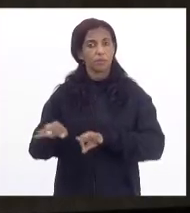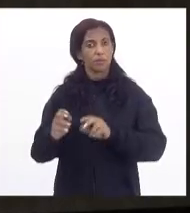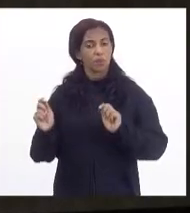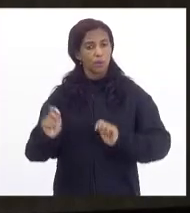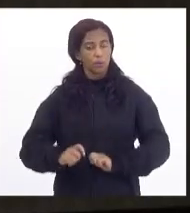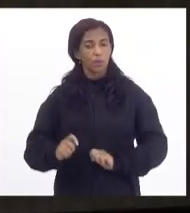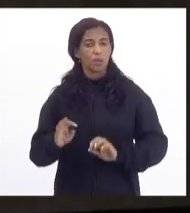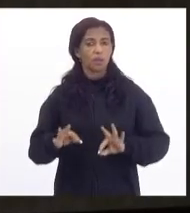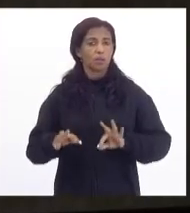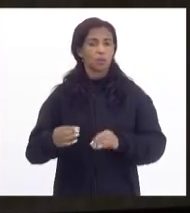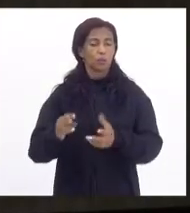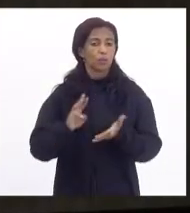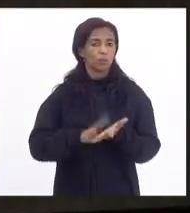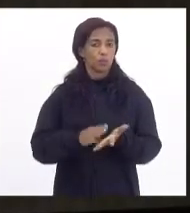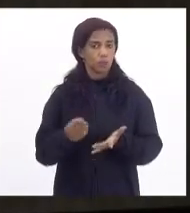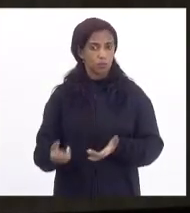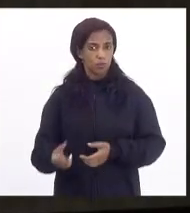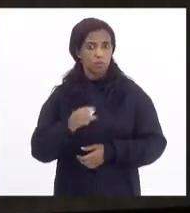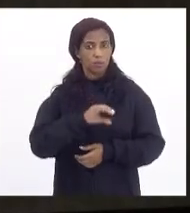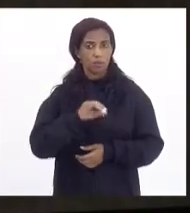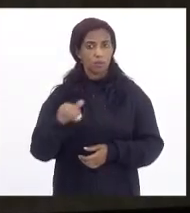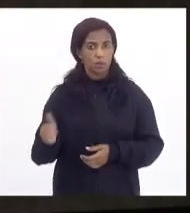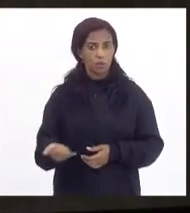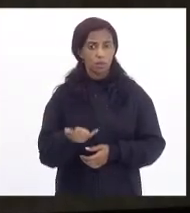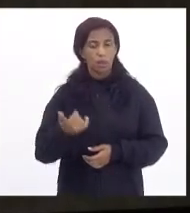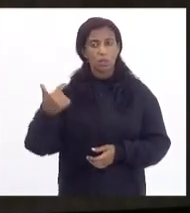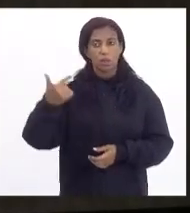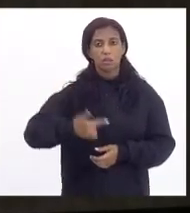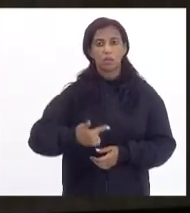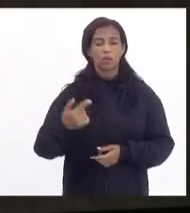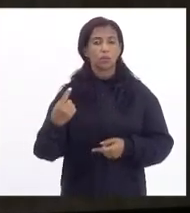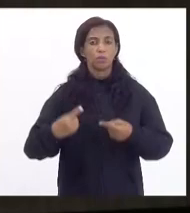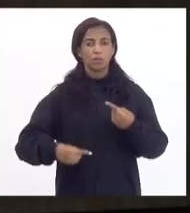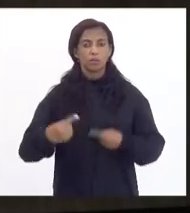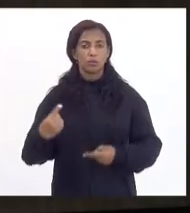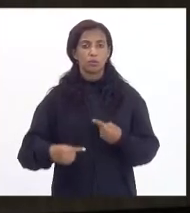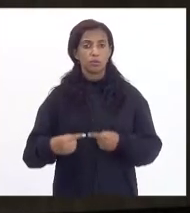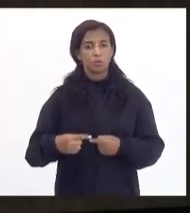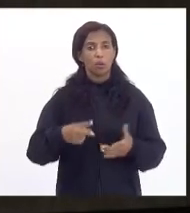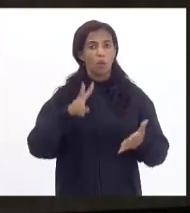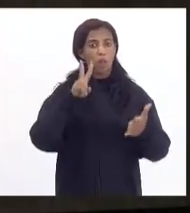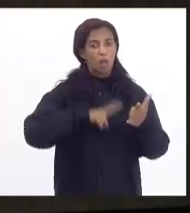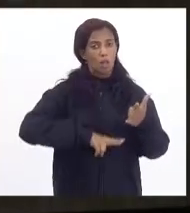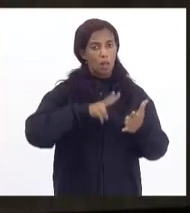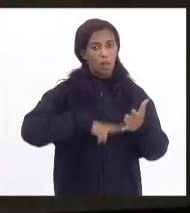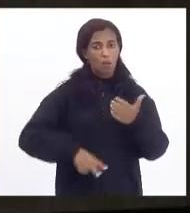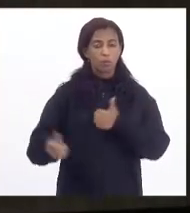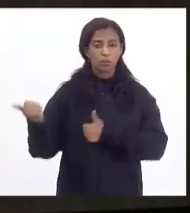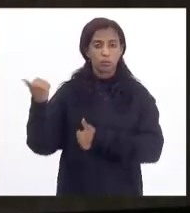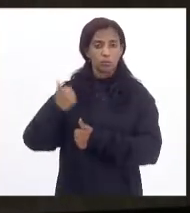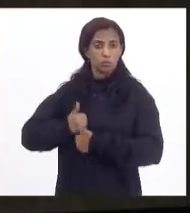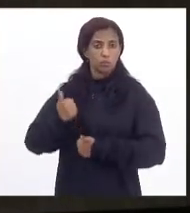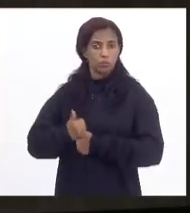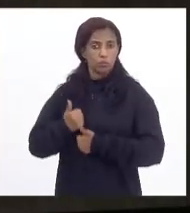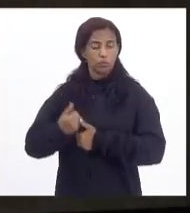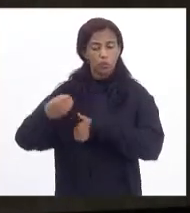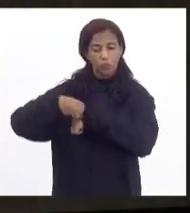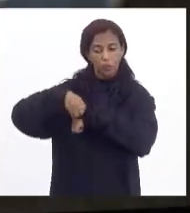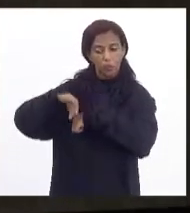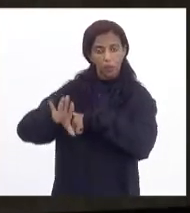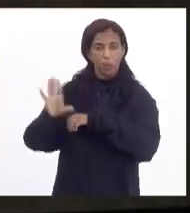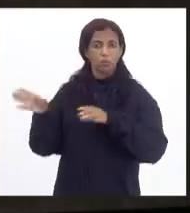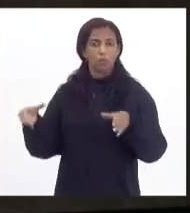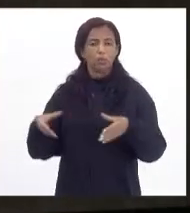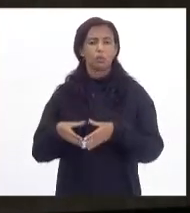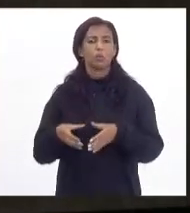possibilidade de todos os membros, inclusive da CCJ, de, em segunda discussão, lerem o substitutivo que foi enviado pelo grupo.